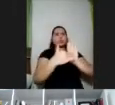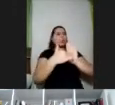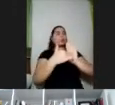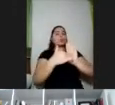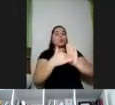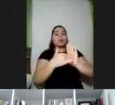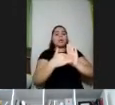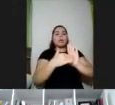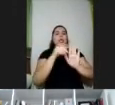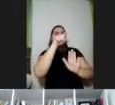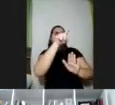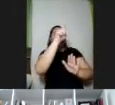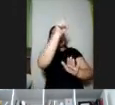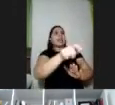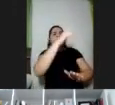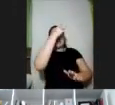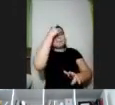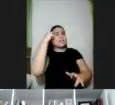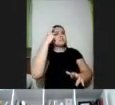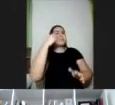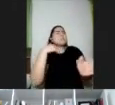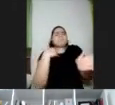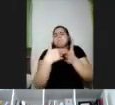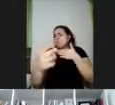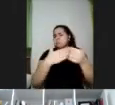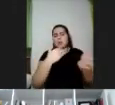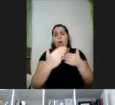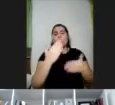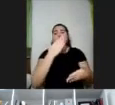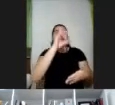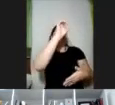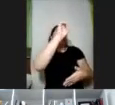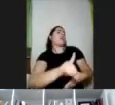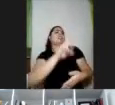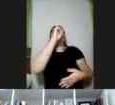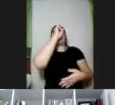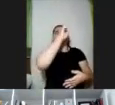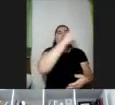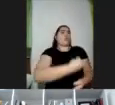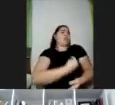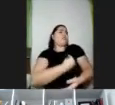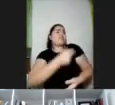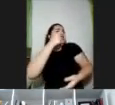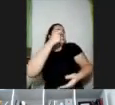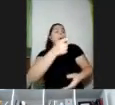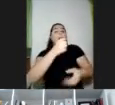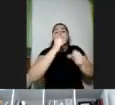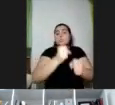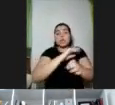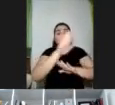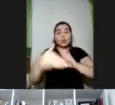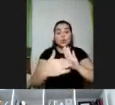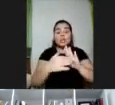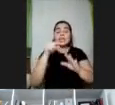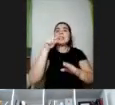naquela pessoa, independente do tipo de deficiência, do que a pessoa é, das histórias dela, dos interesses, das possibilidades. E isso é uma